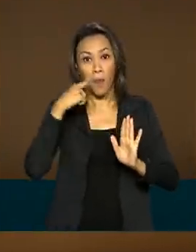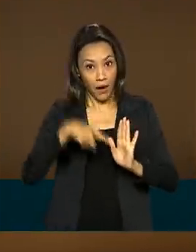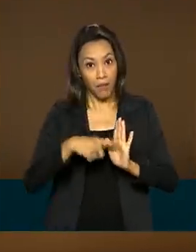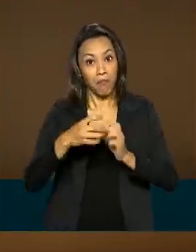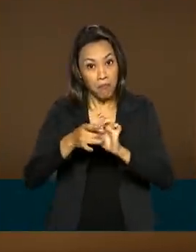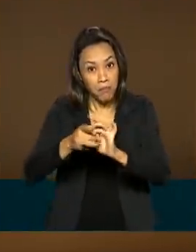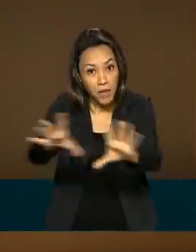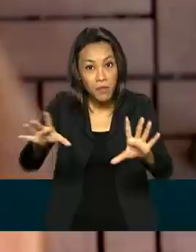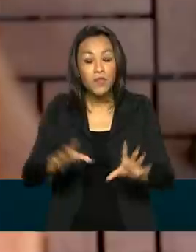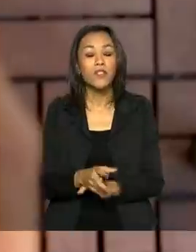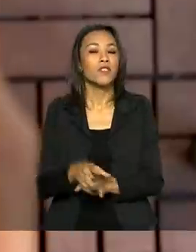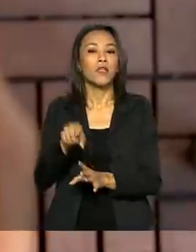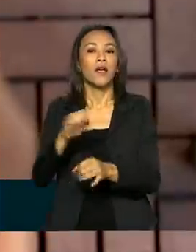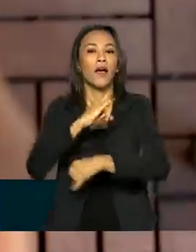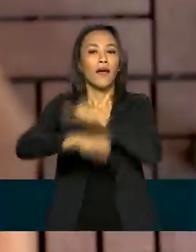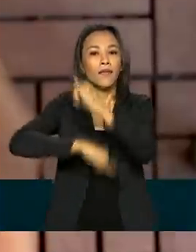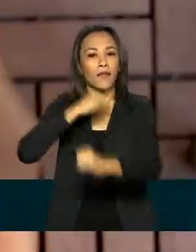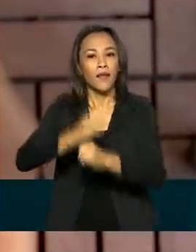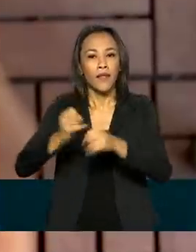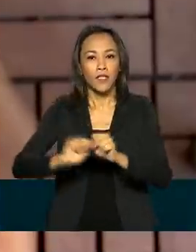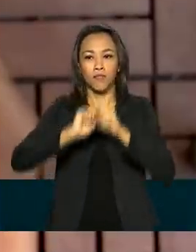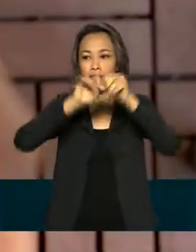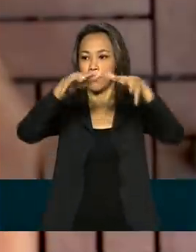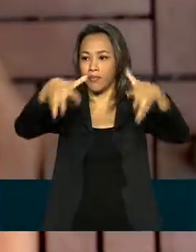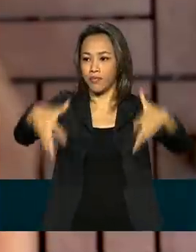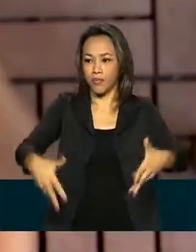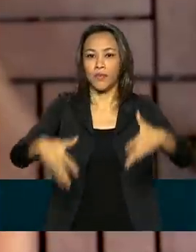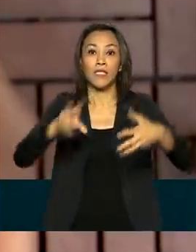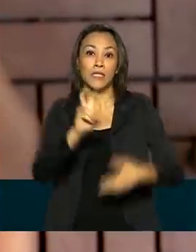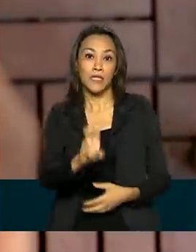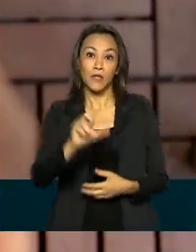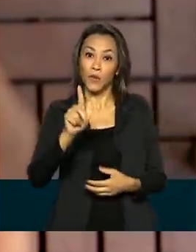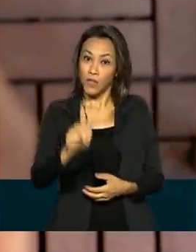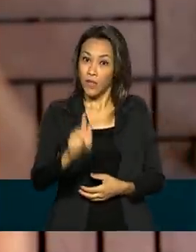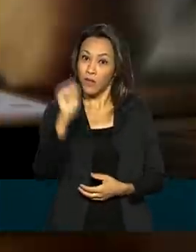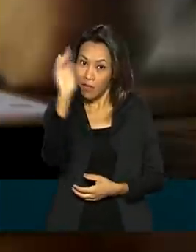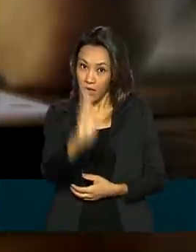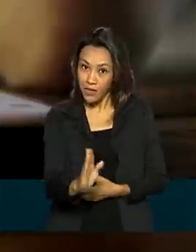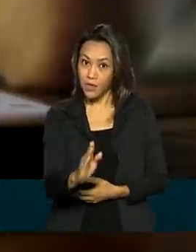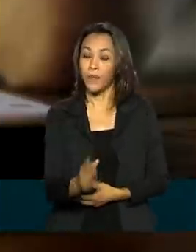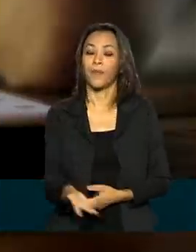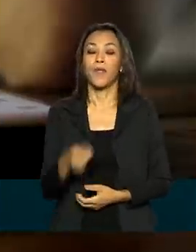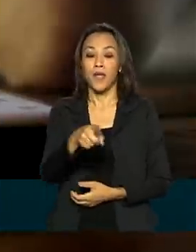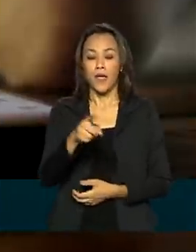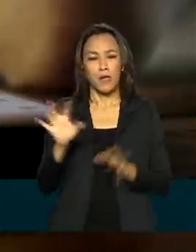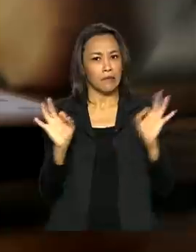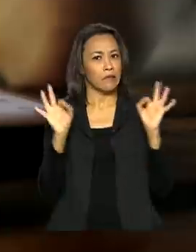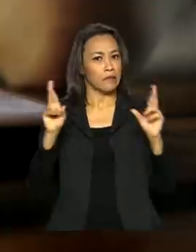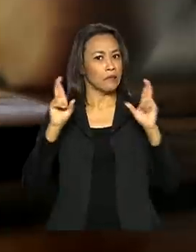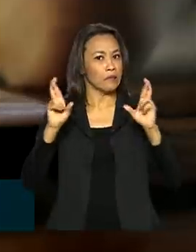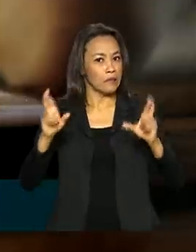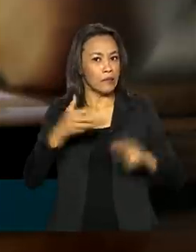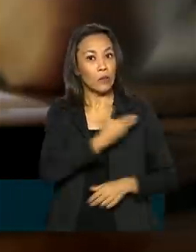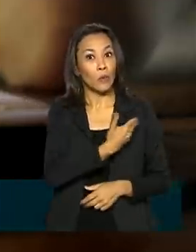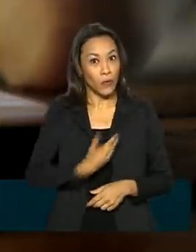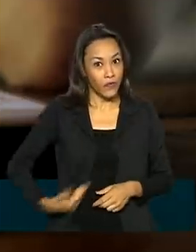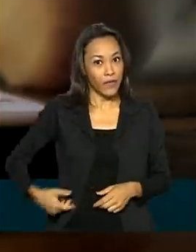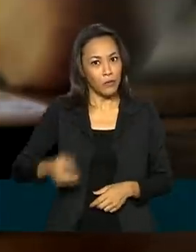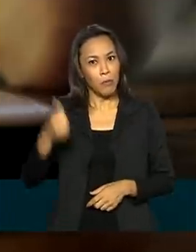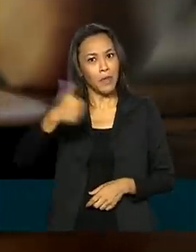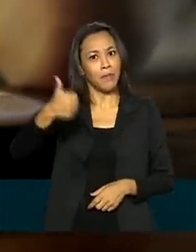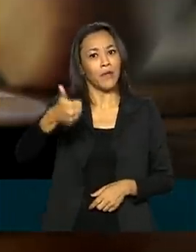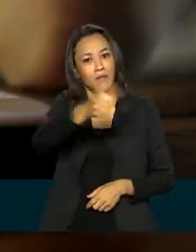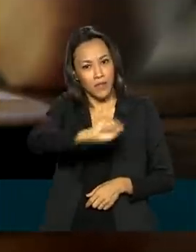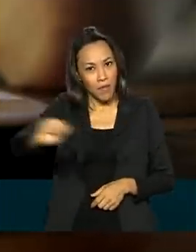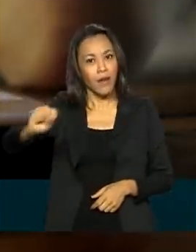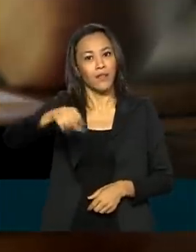móvel de quinta geração no Brasil. A expectativa do governo é de que o leilão aconteça ainda no primeiro semestre